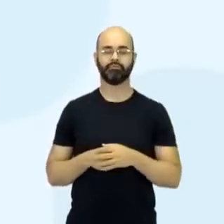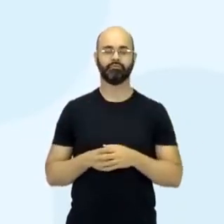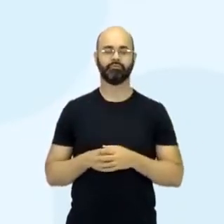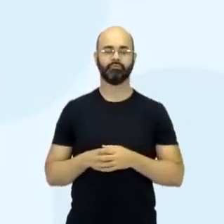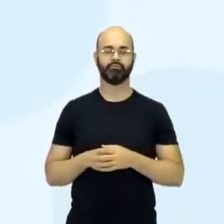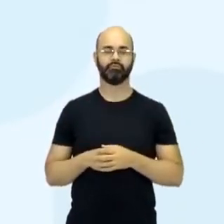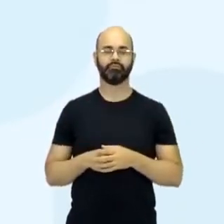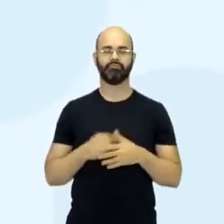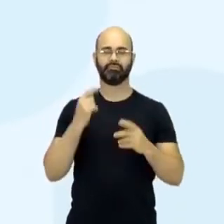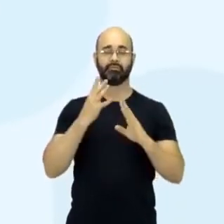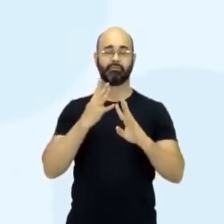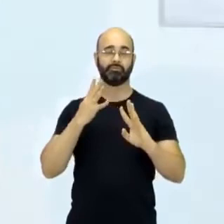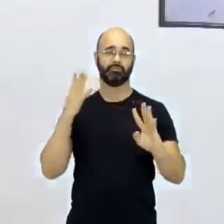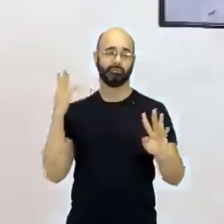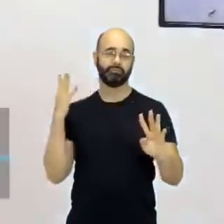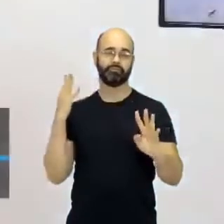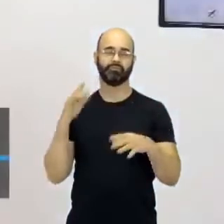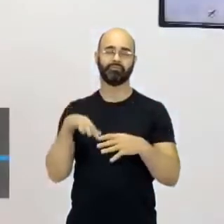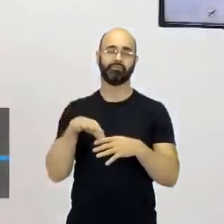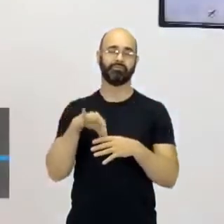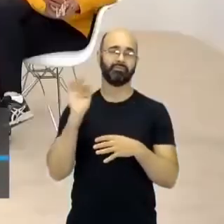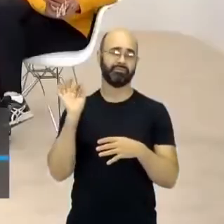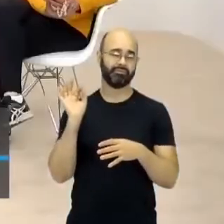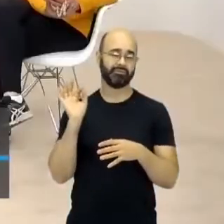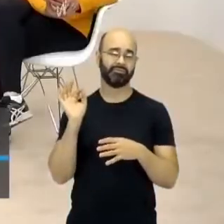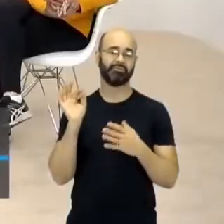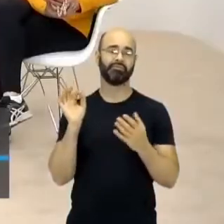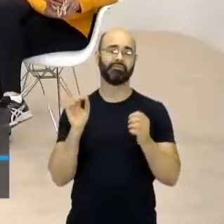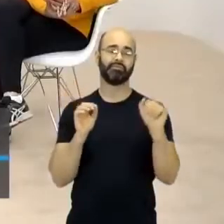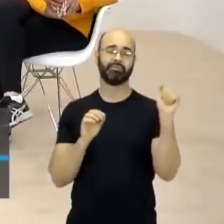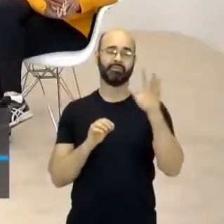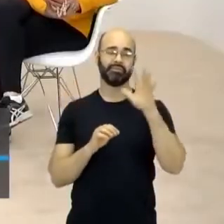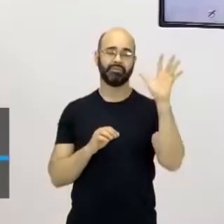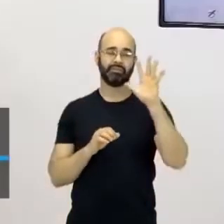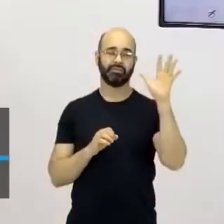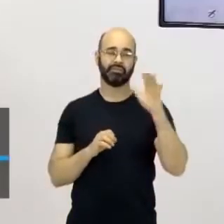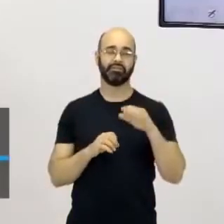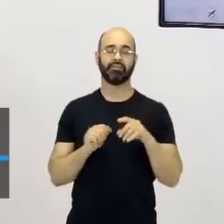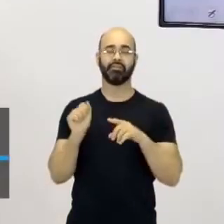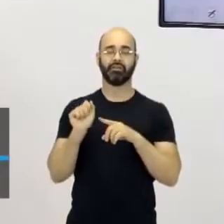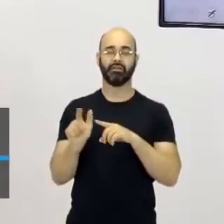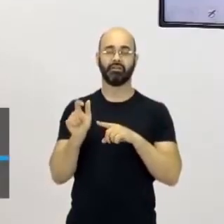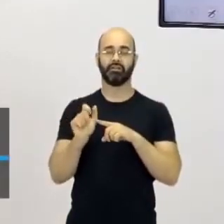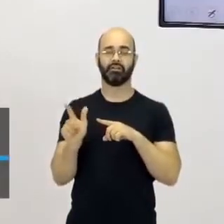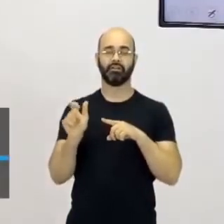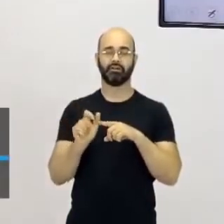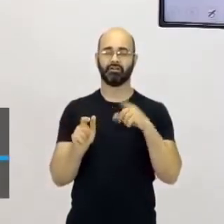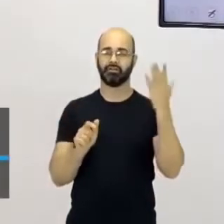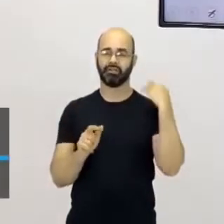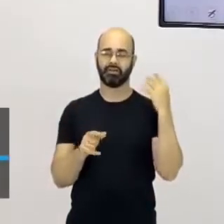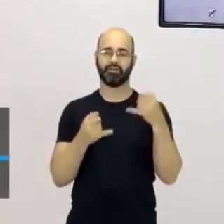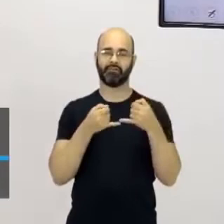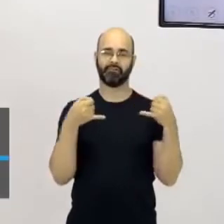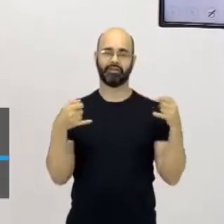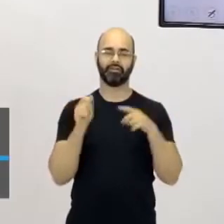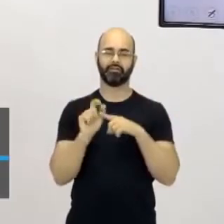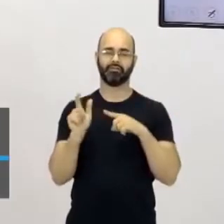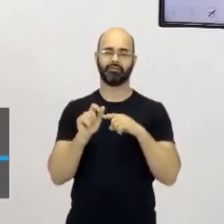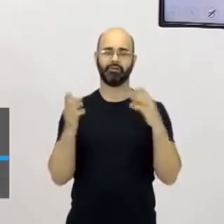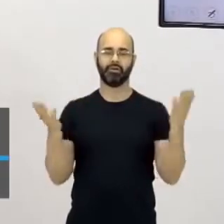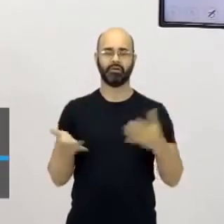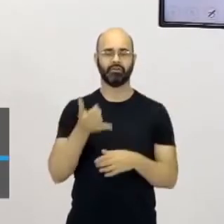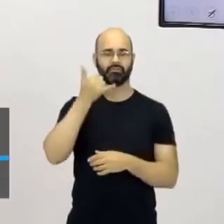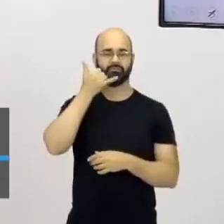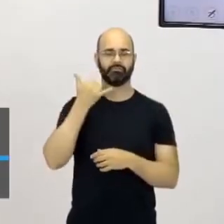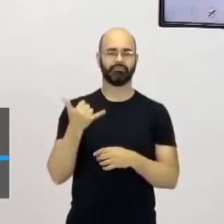ficar na fila, né, para esperar sorteio. Caro! Caro, né? Por isso que se alugava linhas telefônicas na época. Hoje, com a